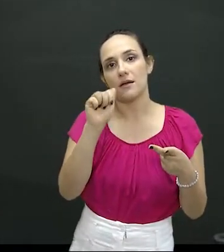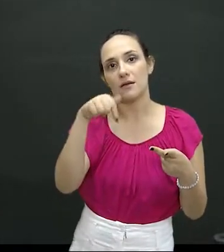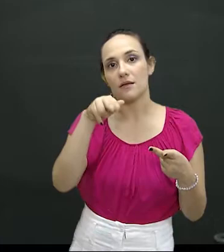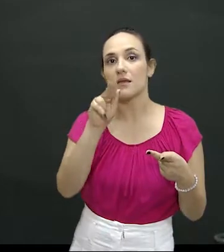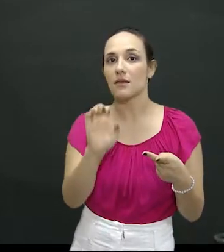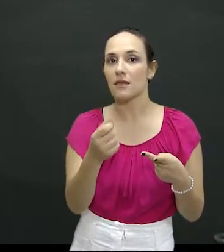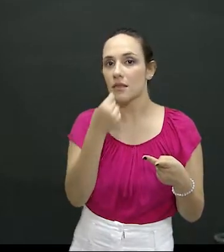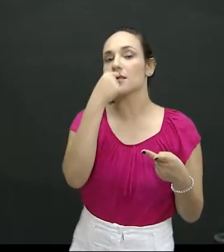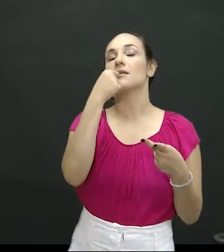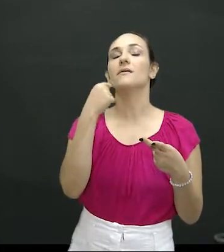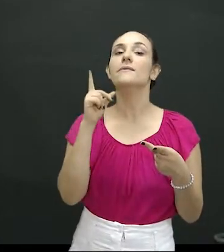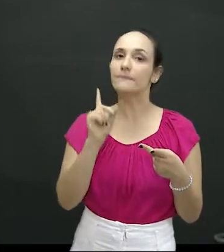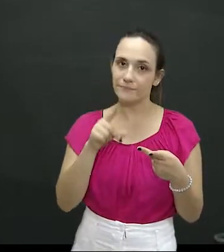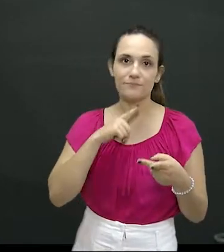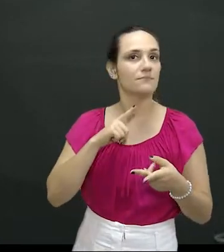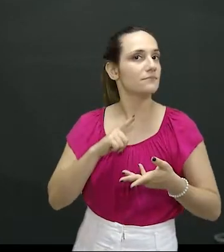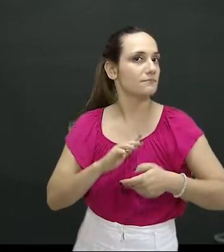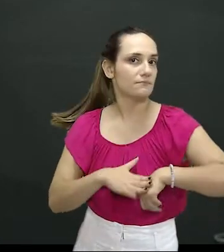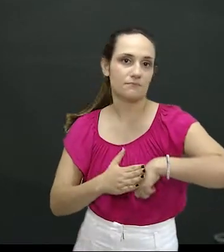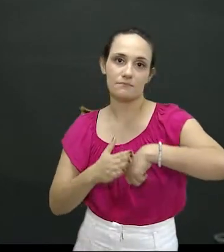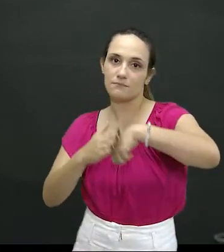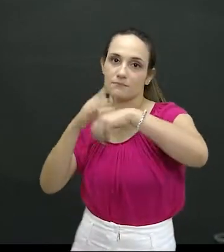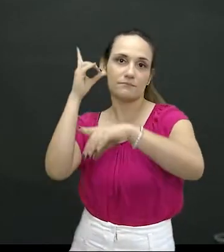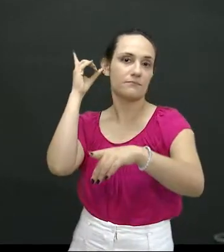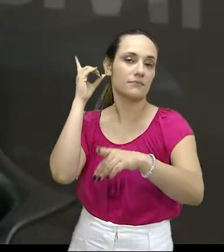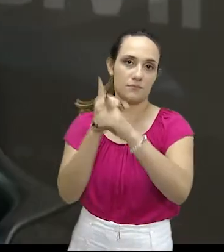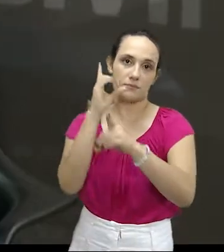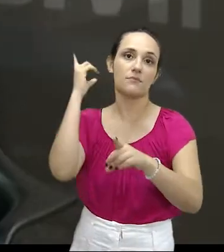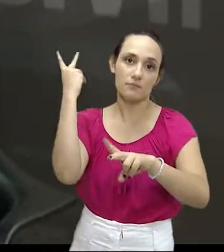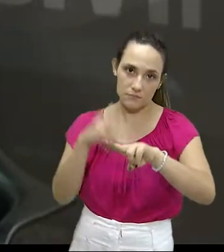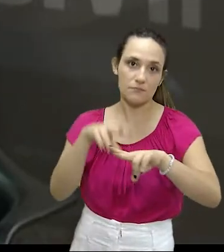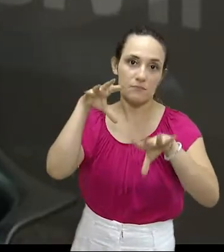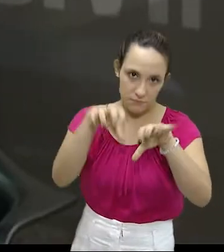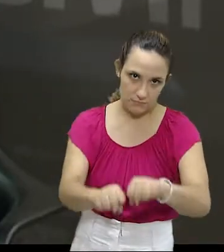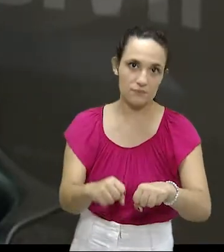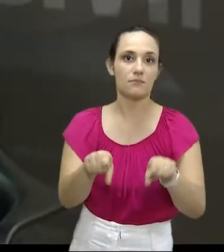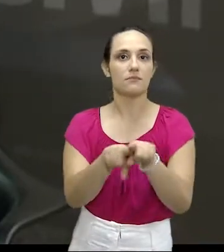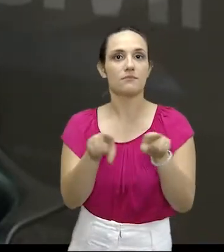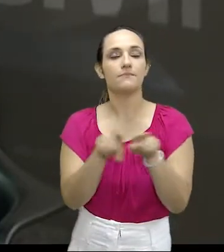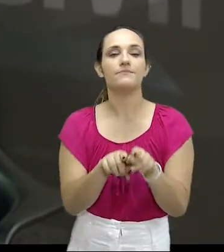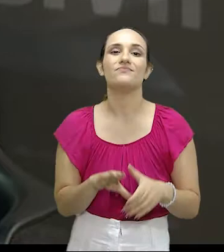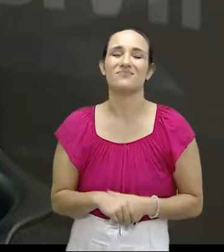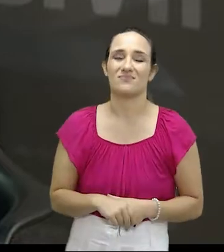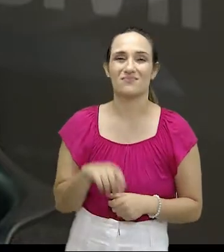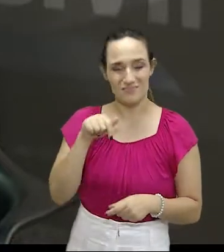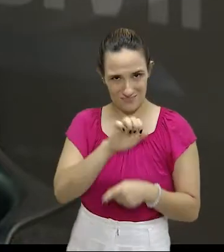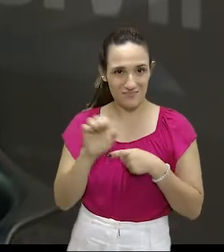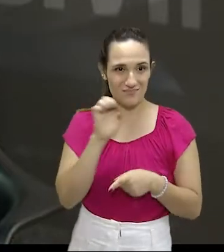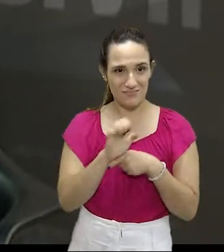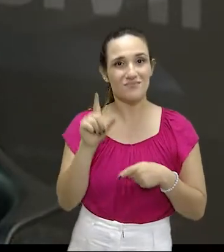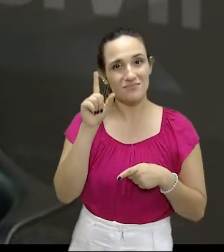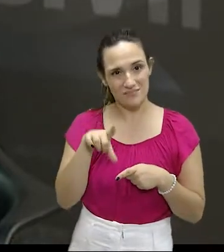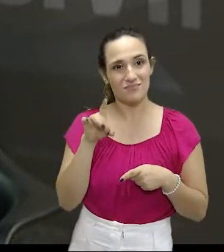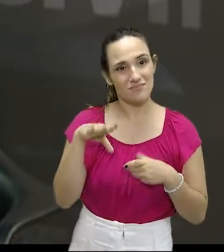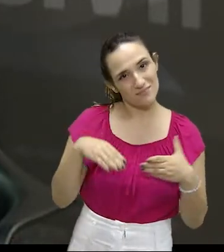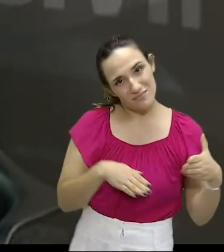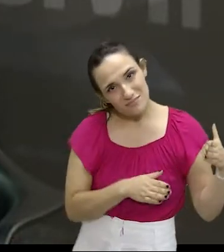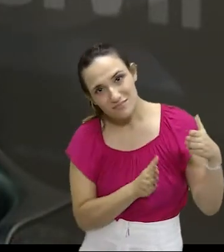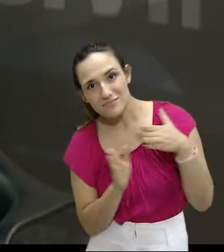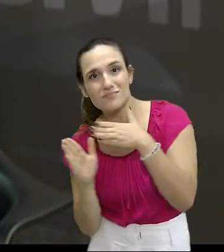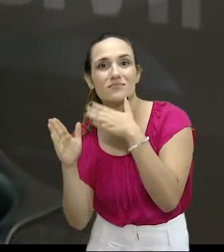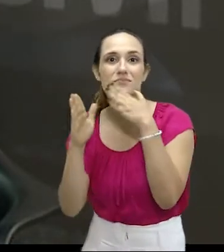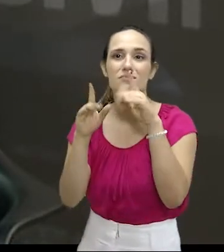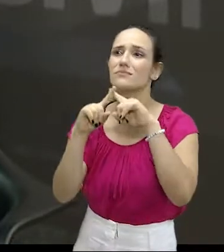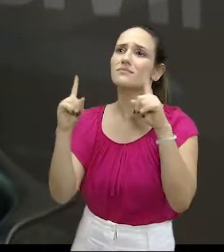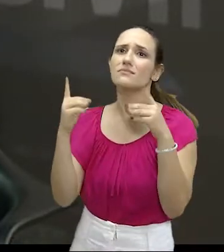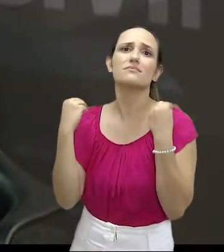o grande nicho aí de apreensões realizadas pela Polícia Civil e pela Defron. Doutor, e o nosso estado ainda é somente rota de passagem dessas drogas? Qual